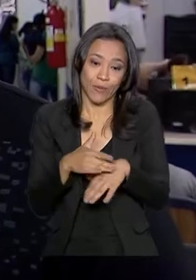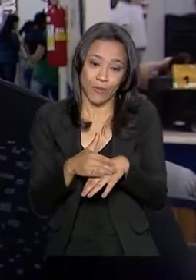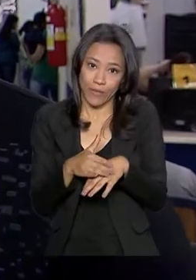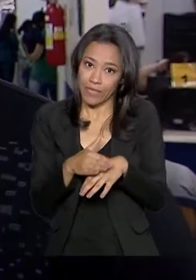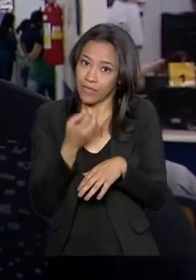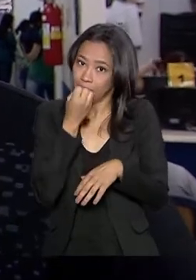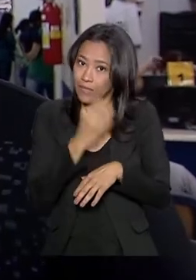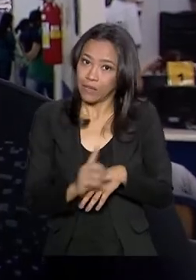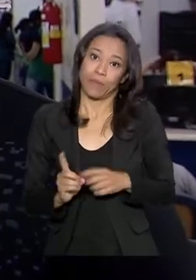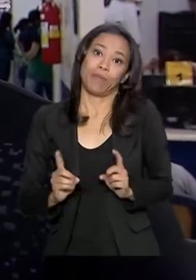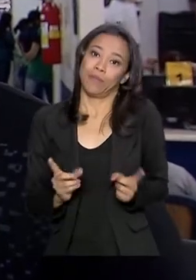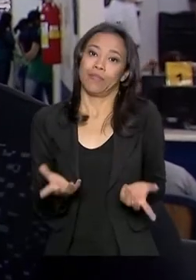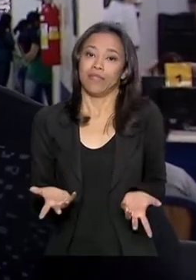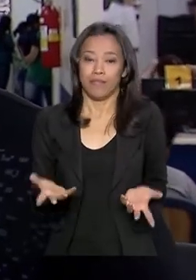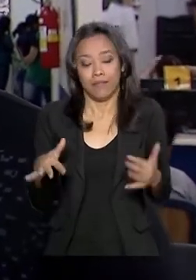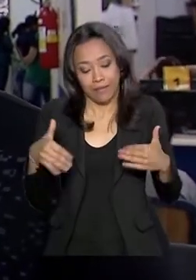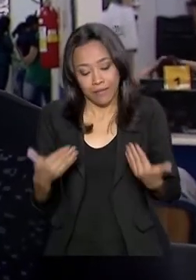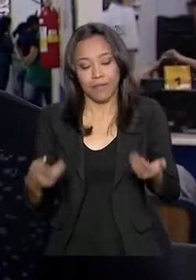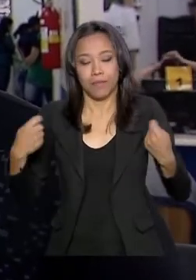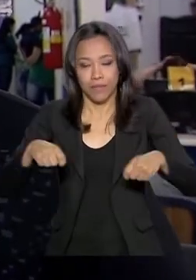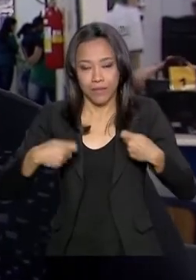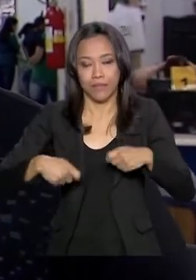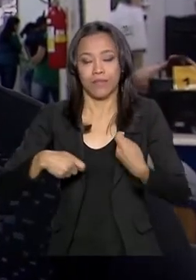Doença não é bom, Então tem que se prevenir delas, né?